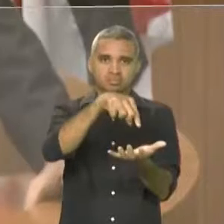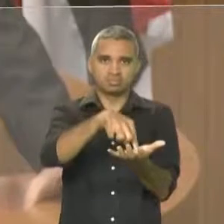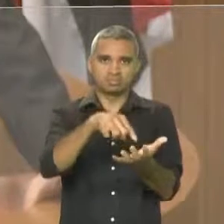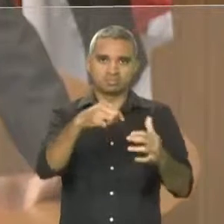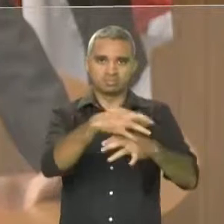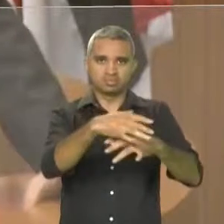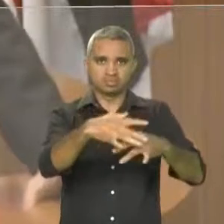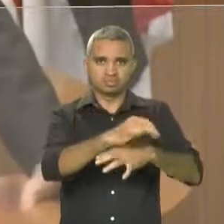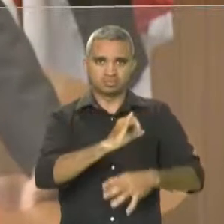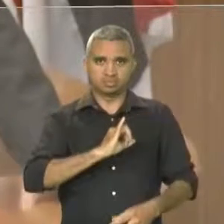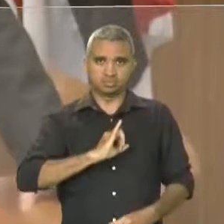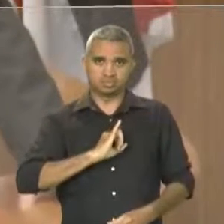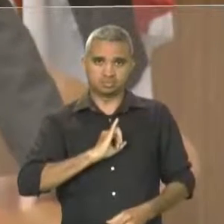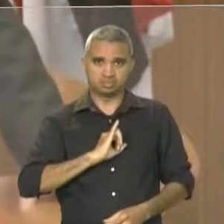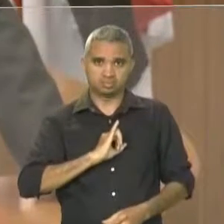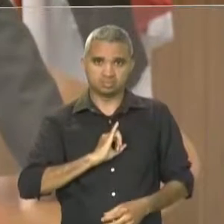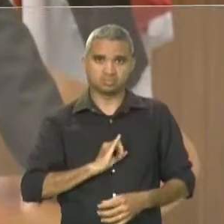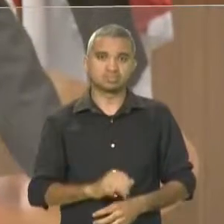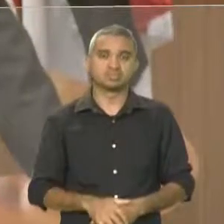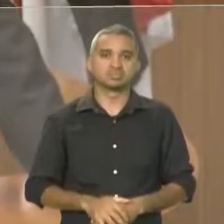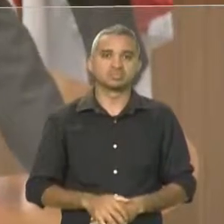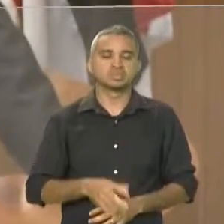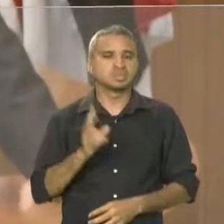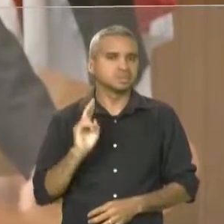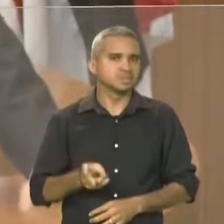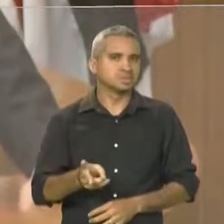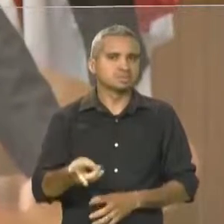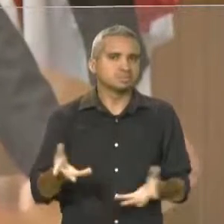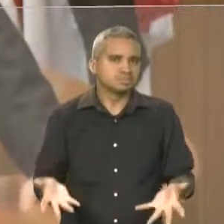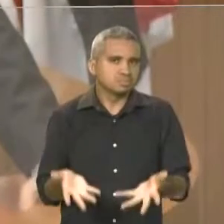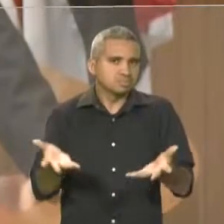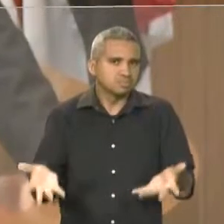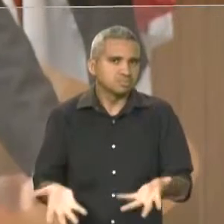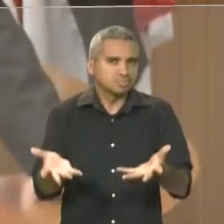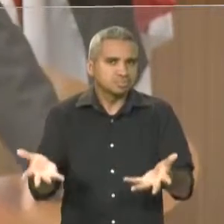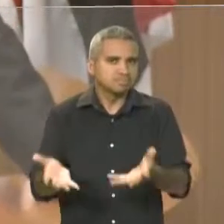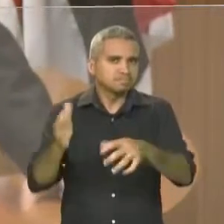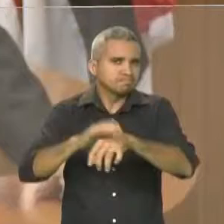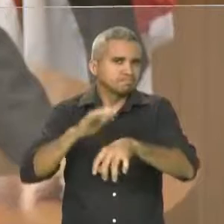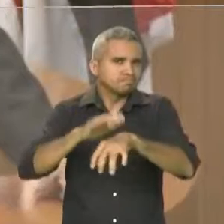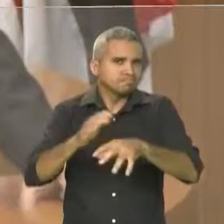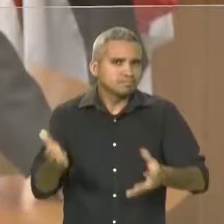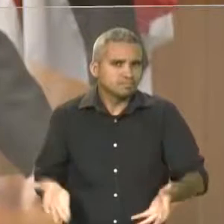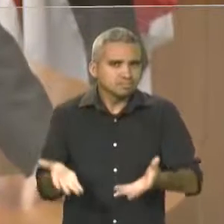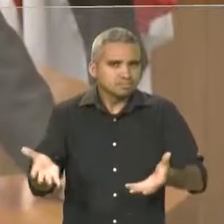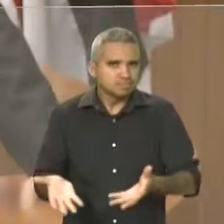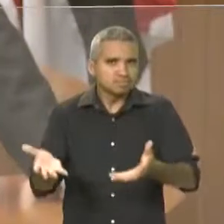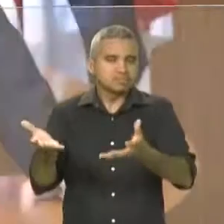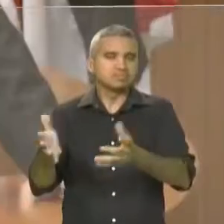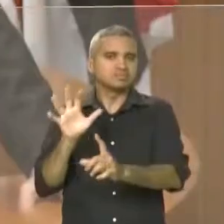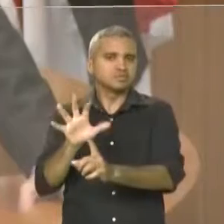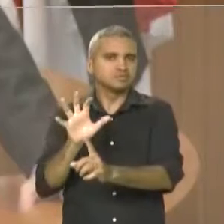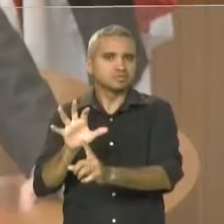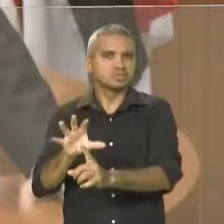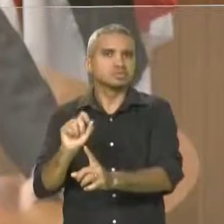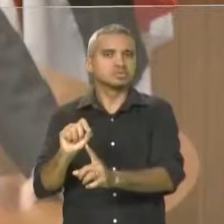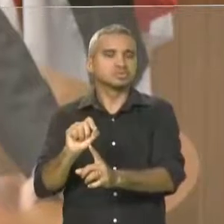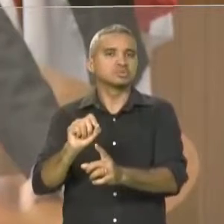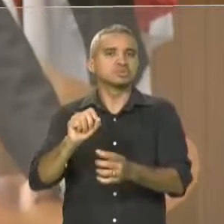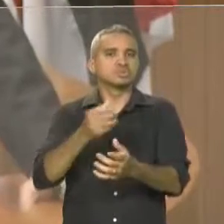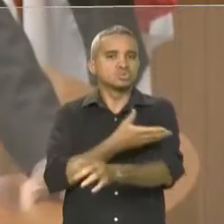promoção cada vez mais forte do incentivo ao hábito da leitura,